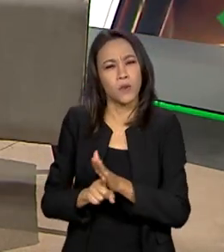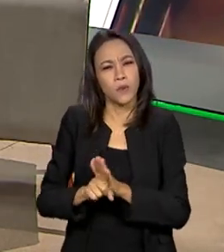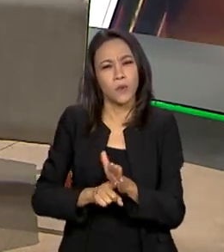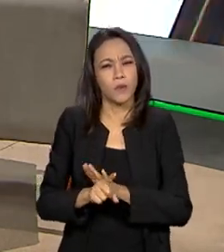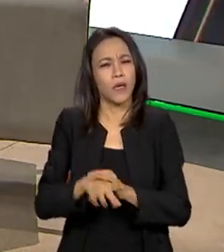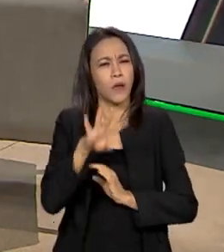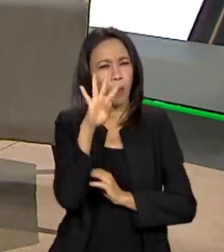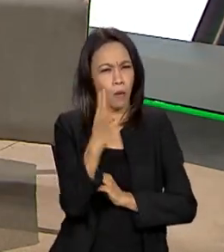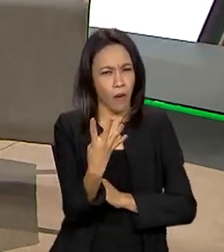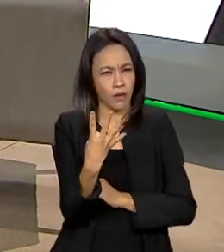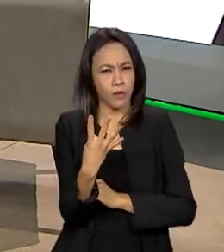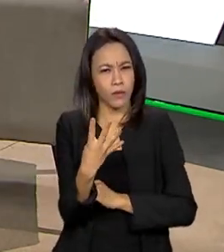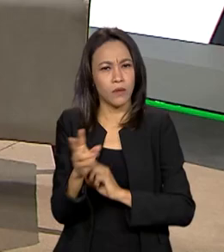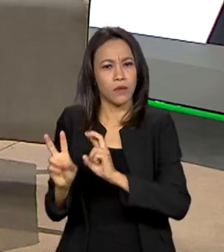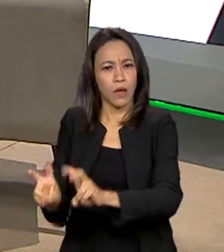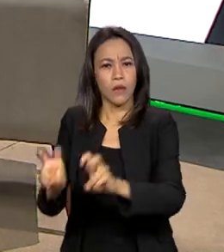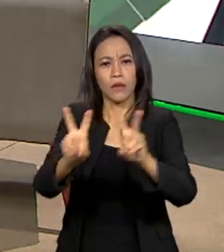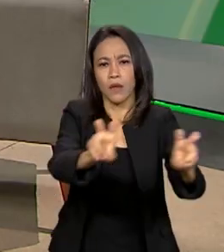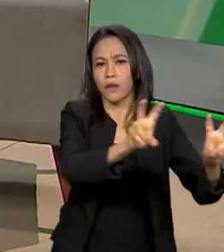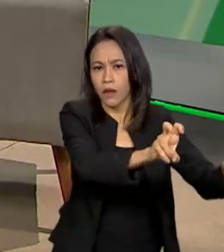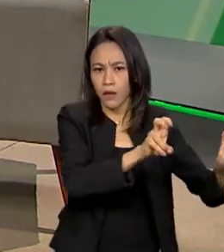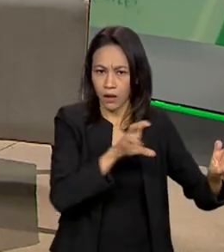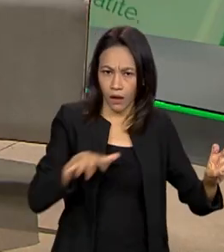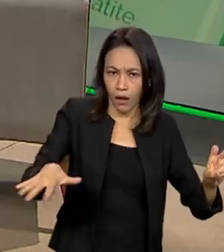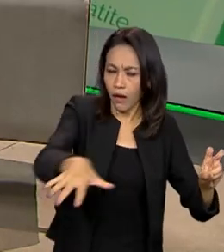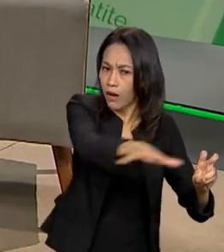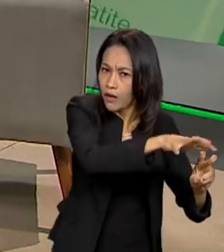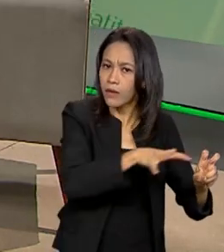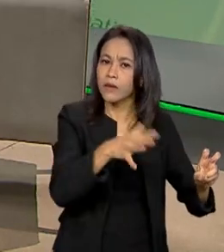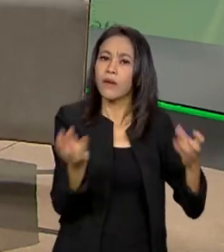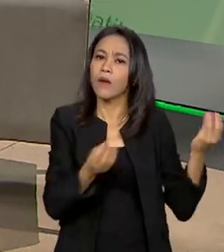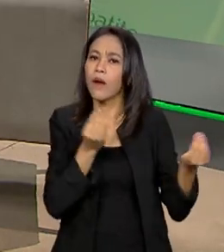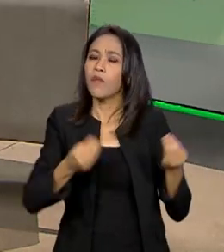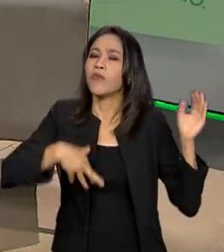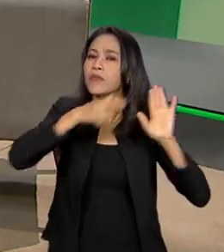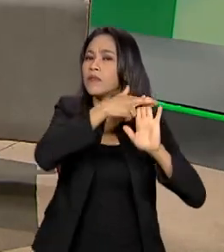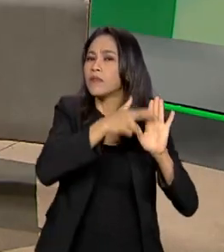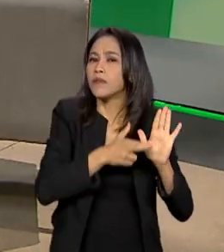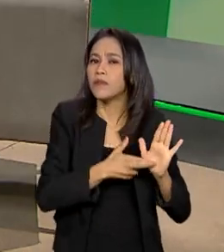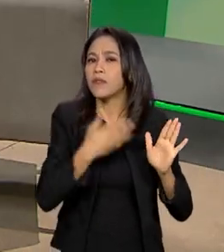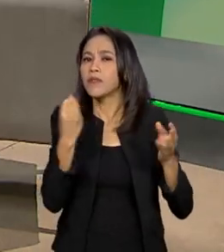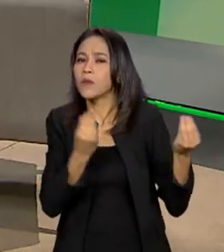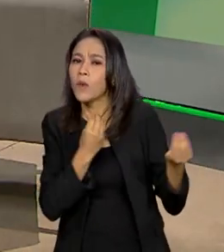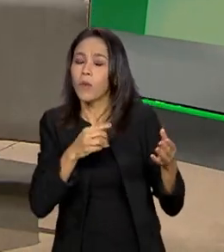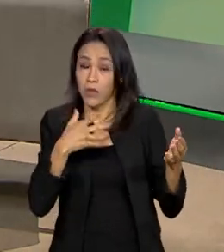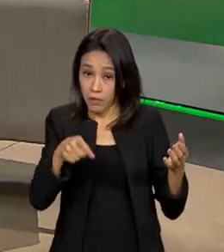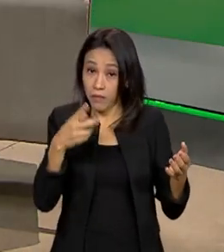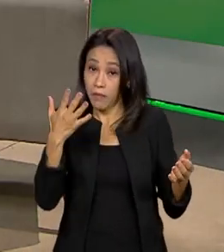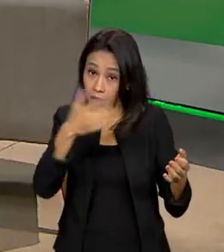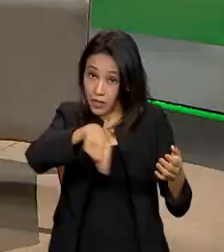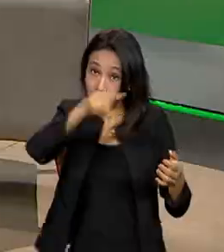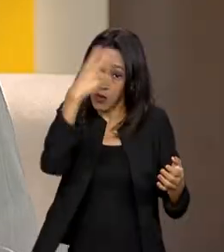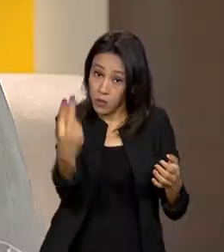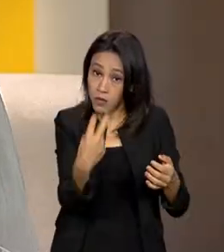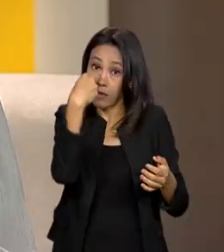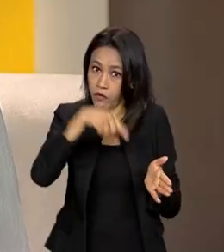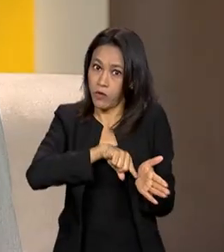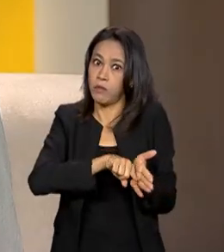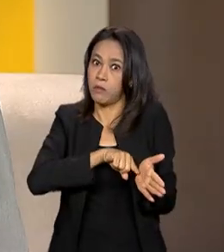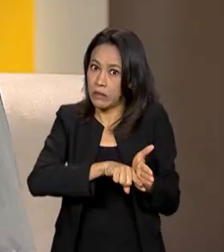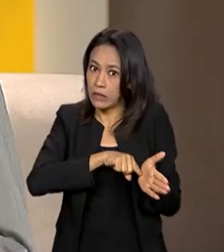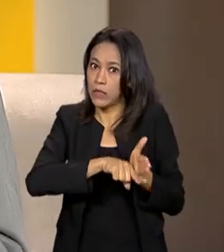áreas. Queria que o senhor falasse um pouquinho para a gente, até para o telespectador ter uma ideia da profundidade do estudo. São 48